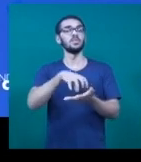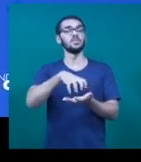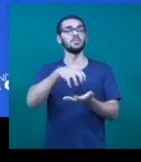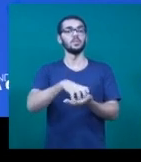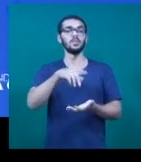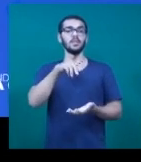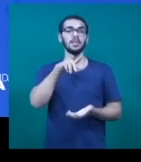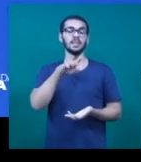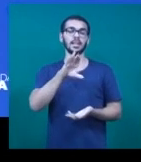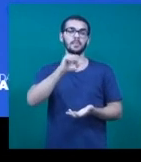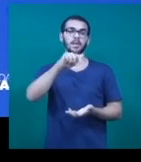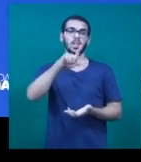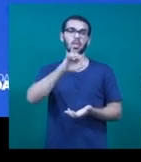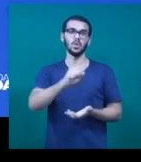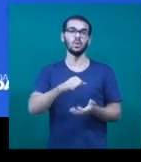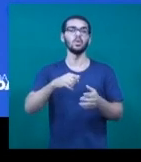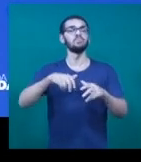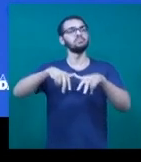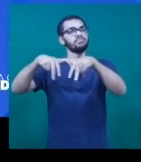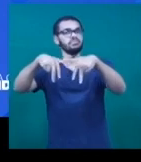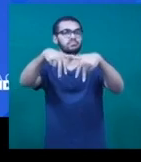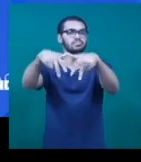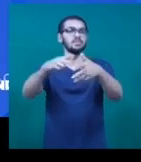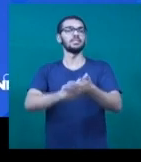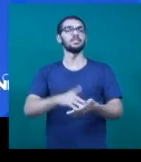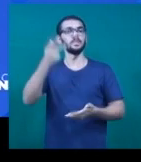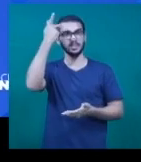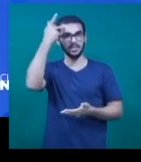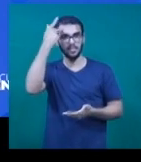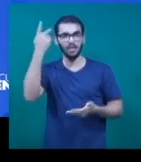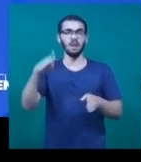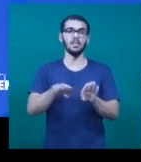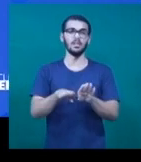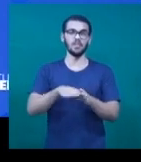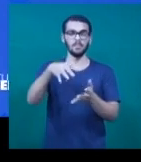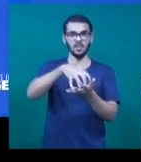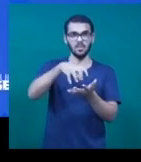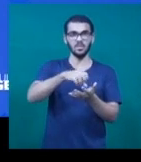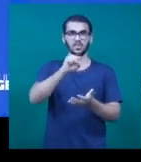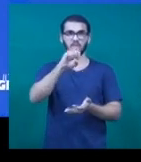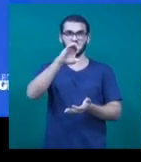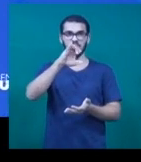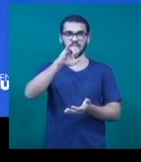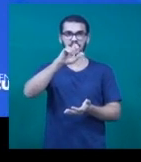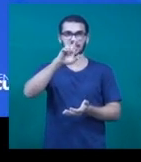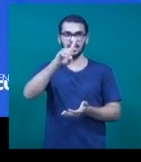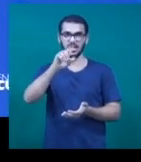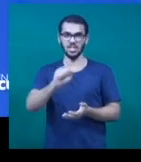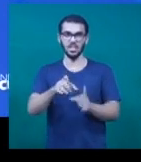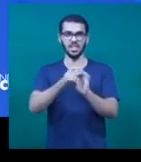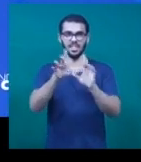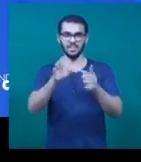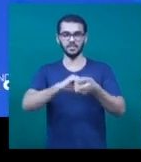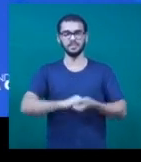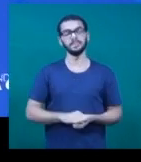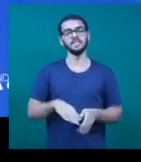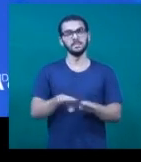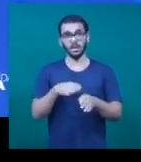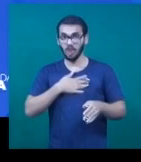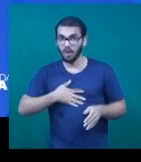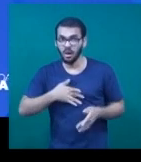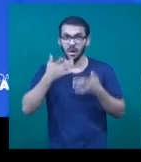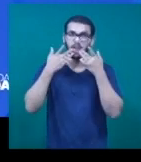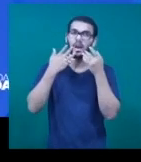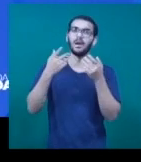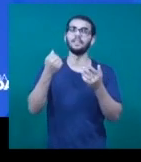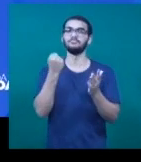quadrilha Paixão Caissara, de São Vicente, São Paulo, e também da banda Sociedade Livre. Para quem curte teatro, programe